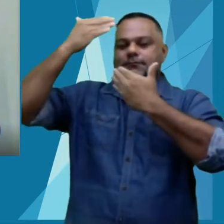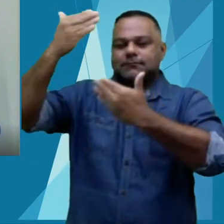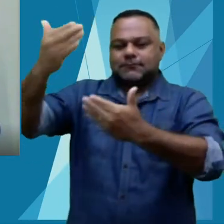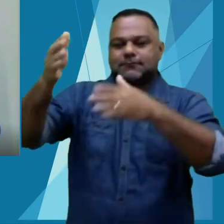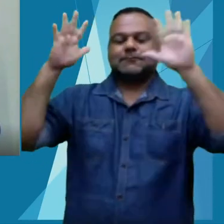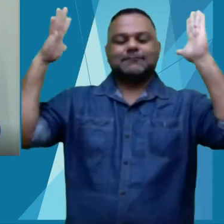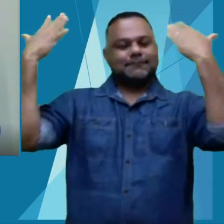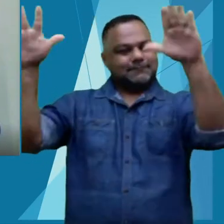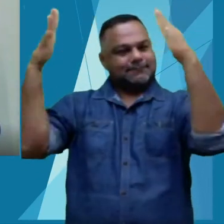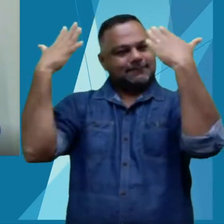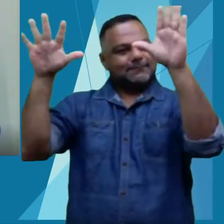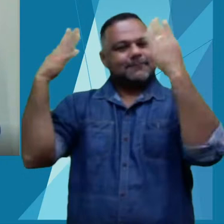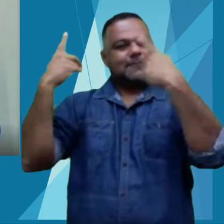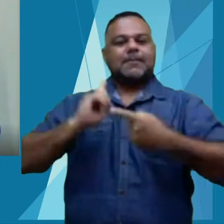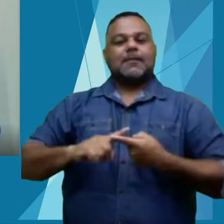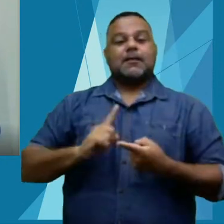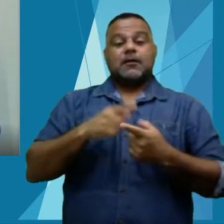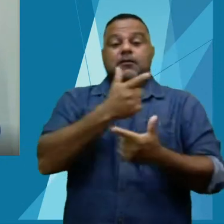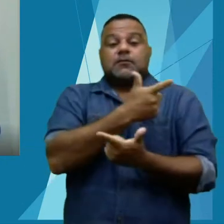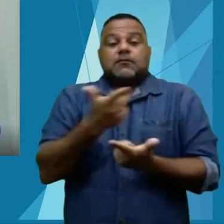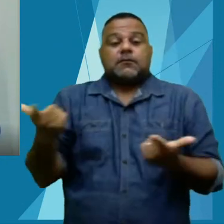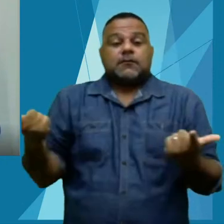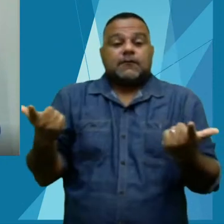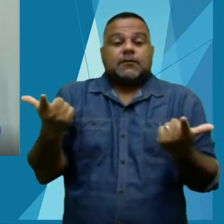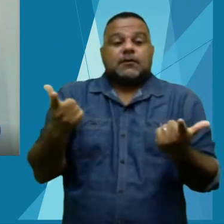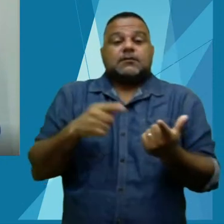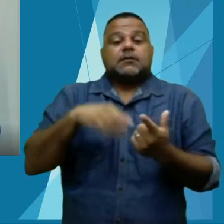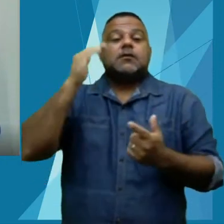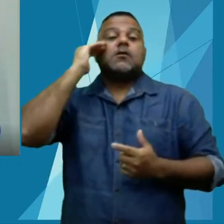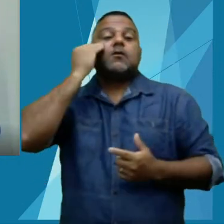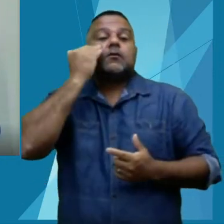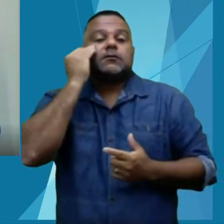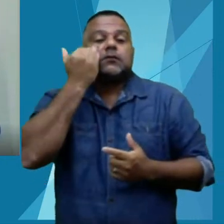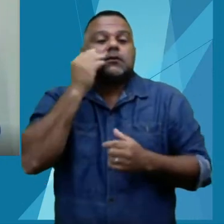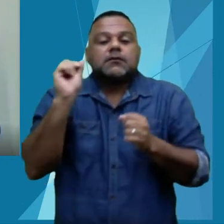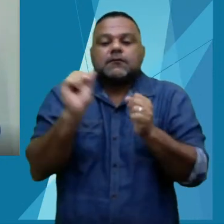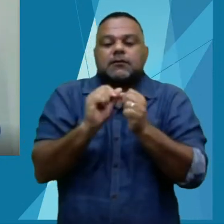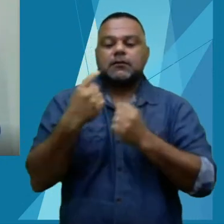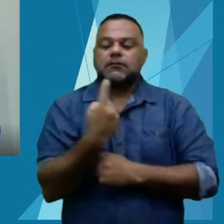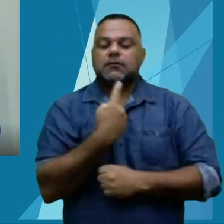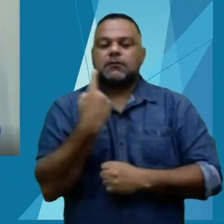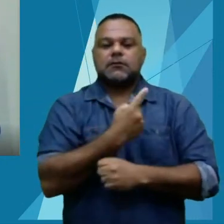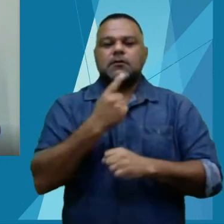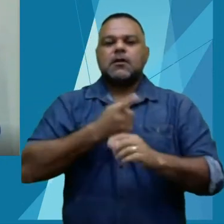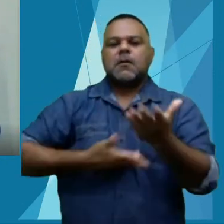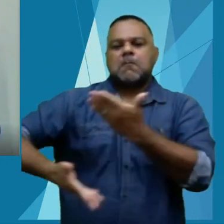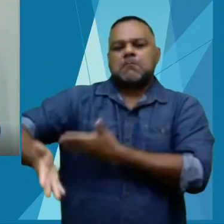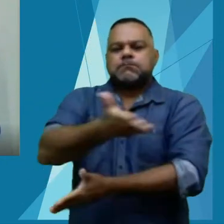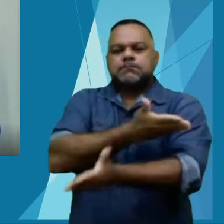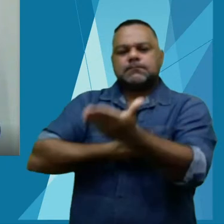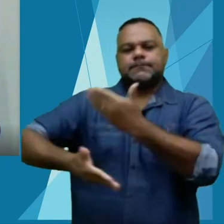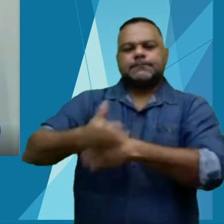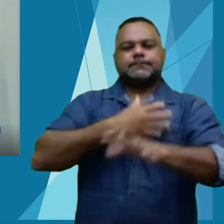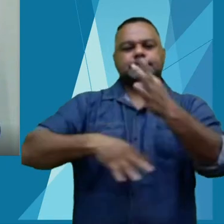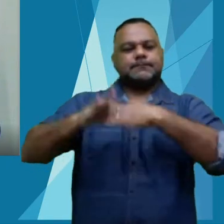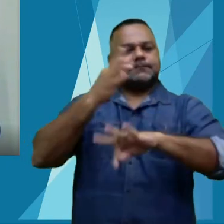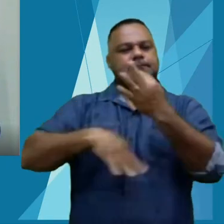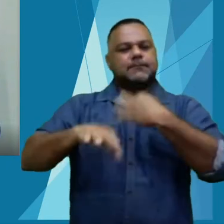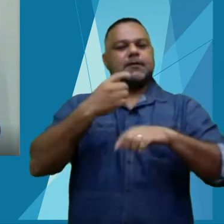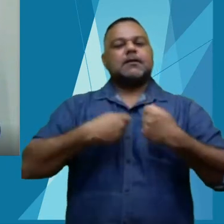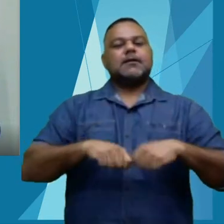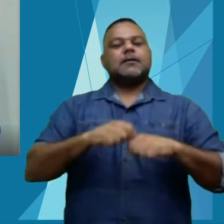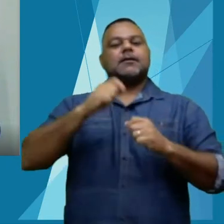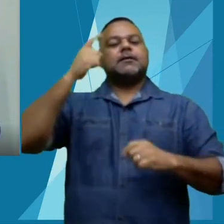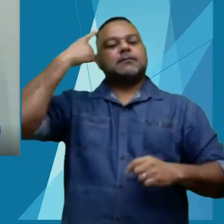parabéns. Porque se não houvesse o entendimento que nada se faz sozinho e que a cooperação técnica é a palavra-chave,